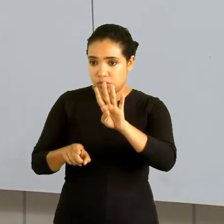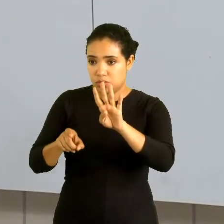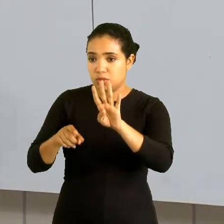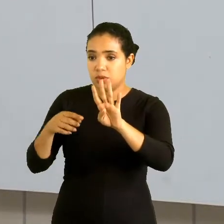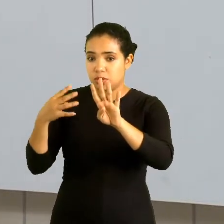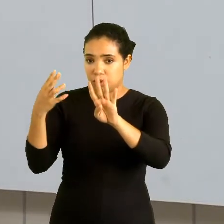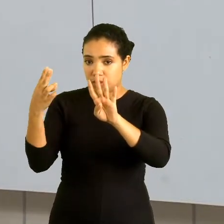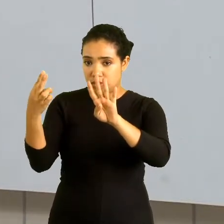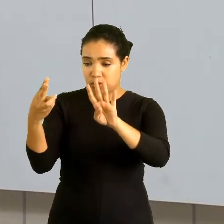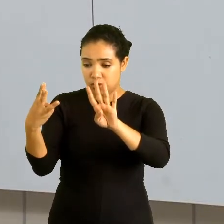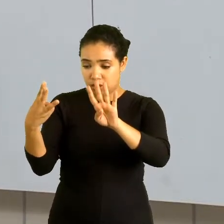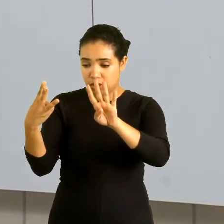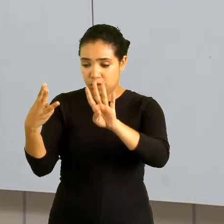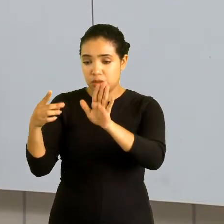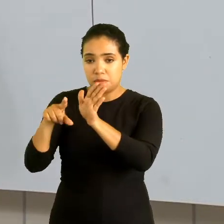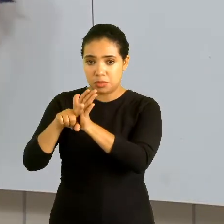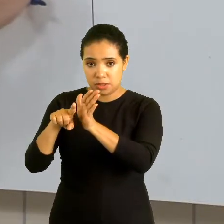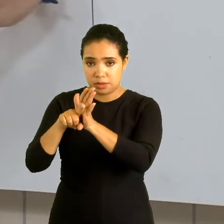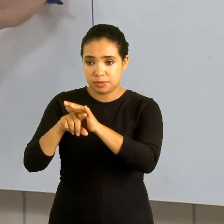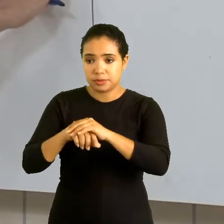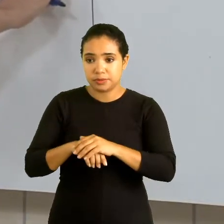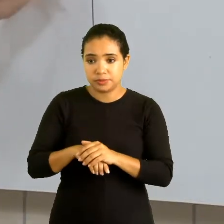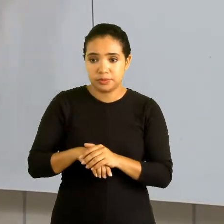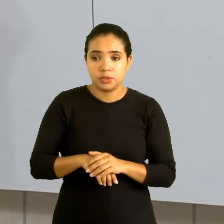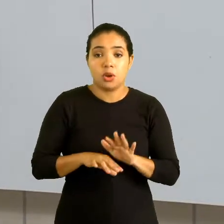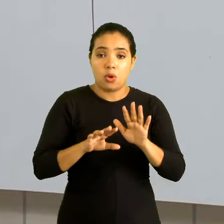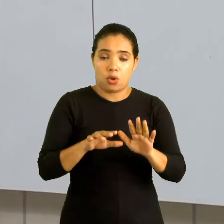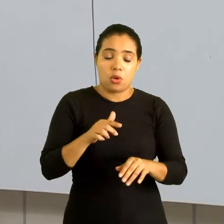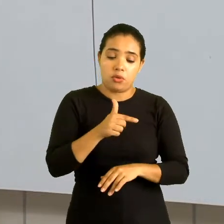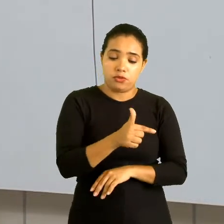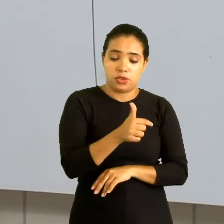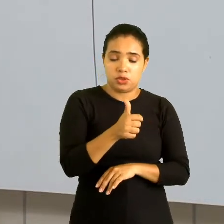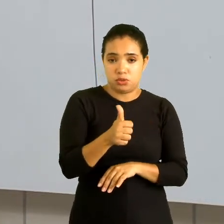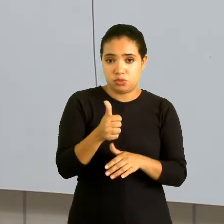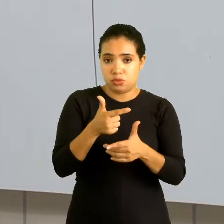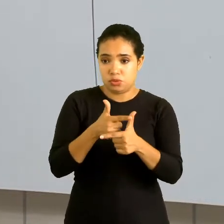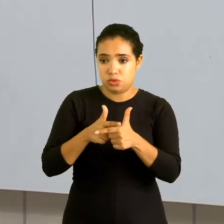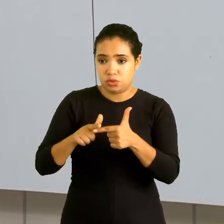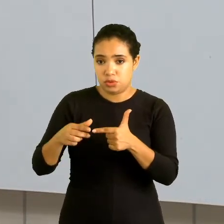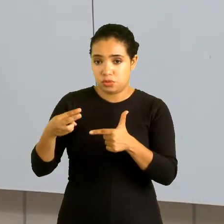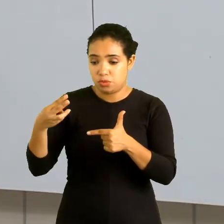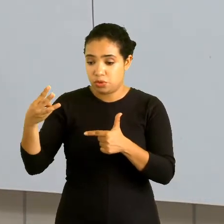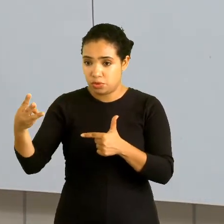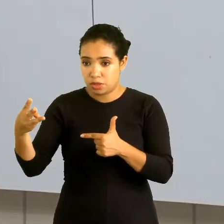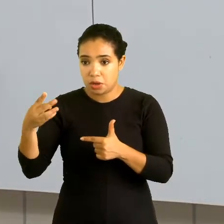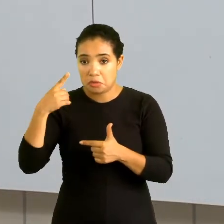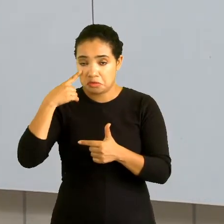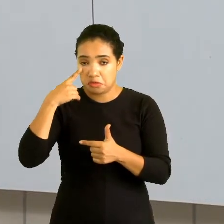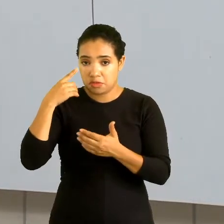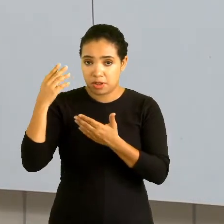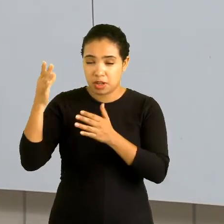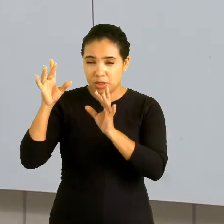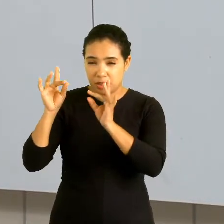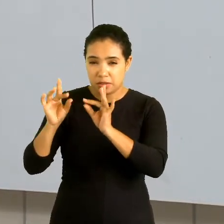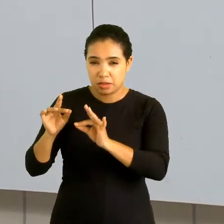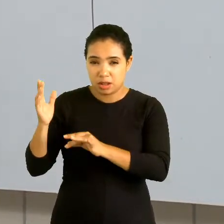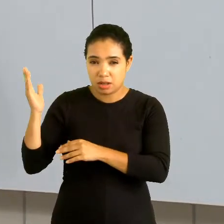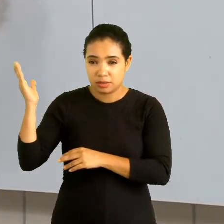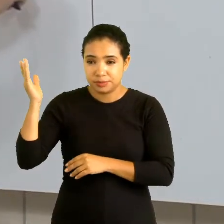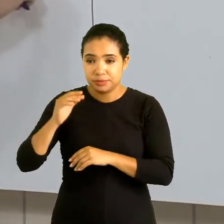literal. Ou seja, 21 dividido por 3, que vai dar... Observem outro detalhe.